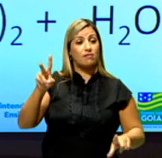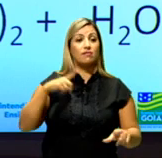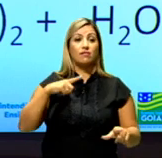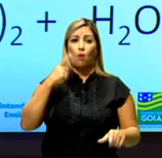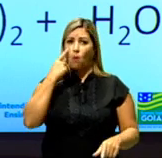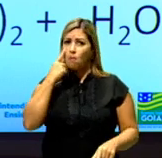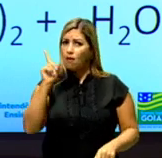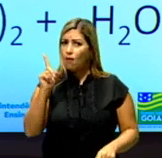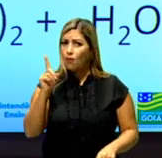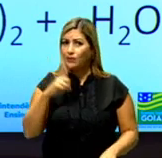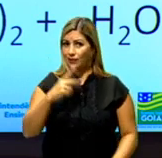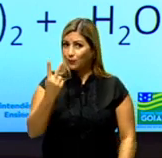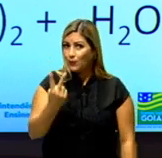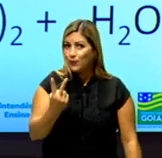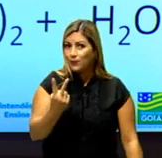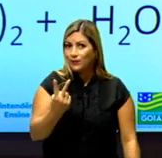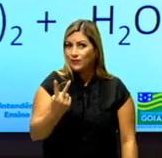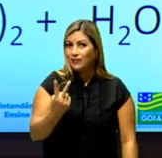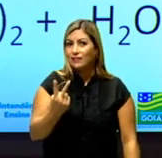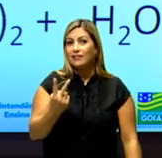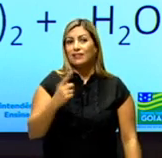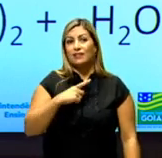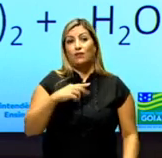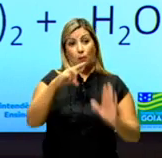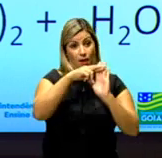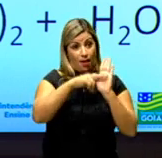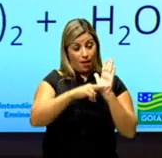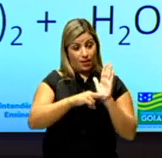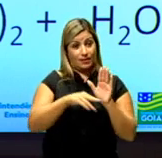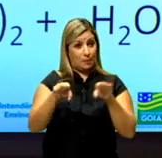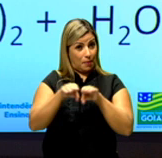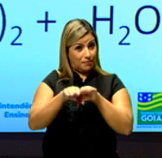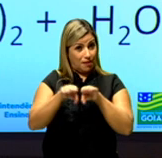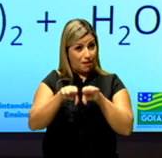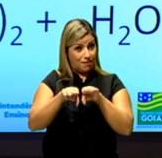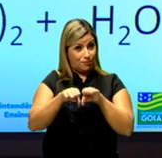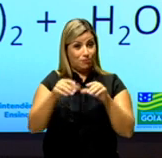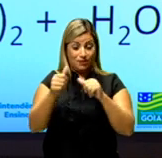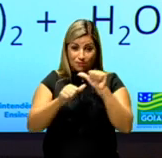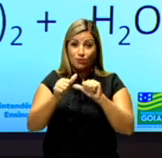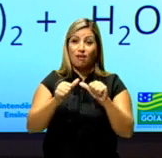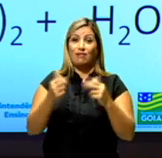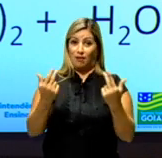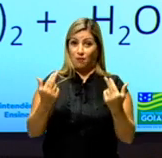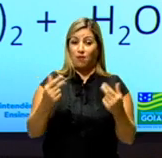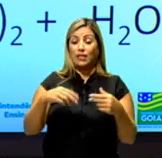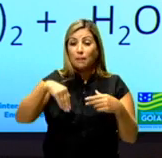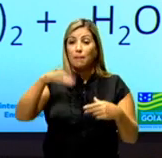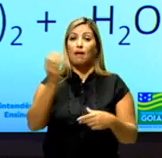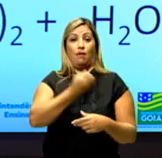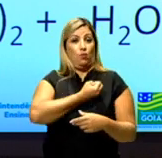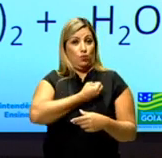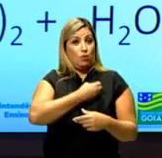Opa, agora tem dois. Aí eu vou para o critério de desempate. Aquele que tem maior índice.